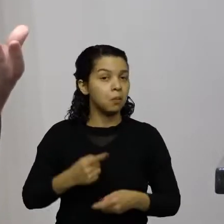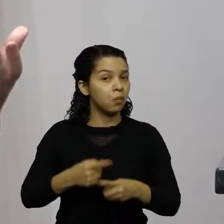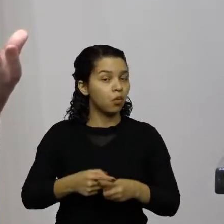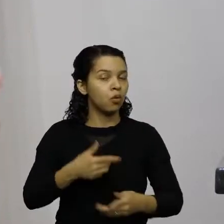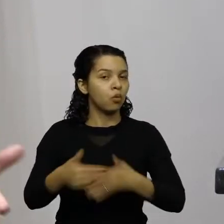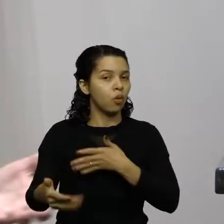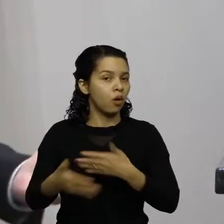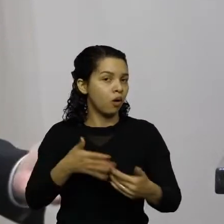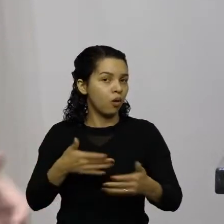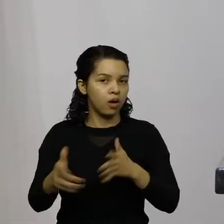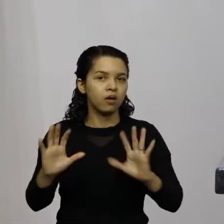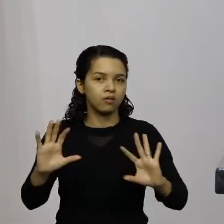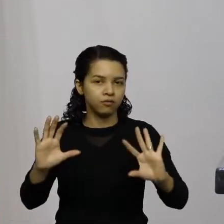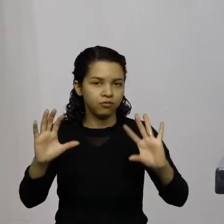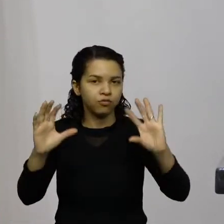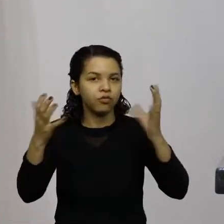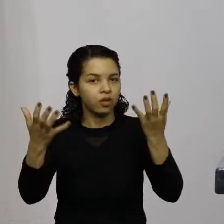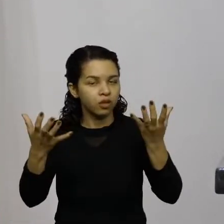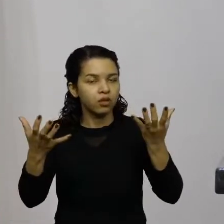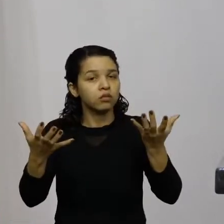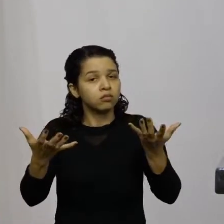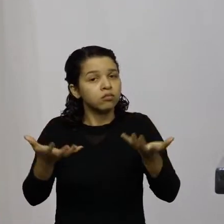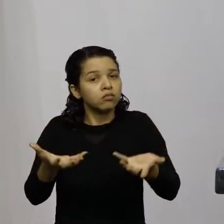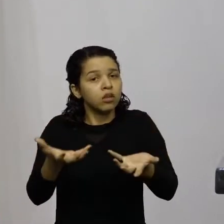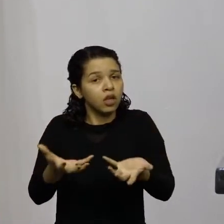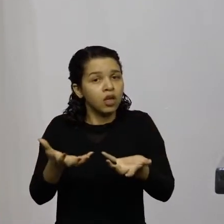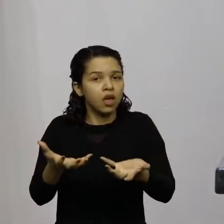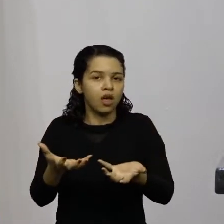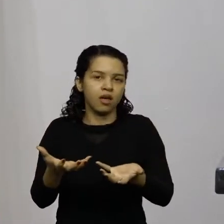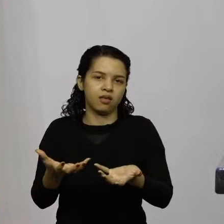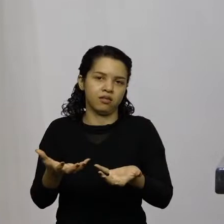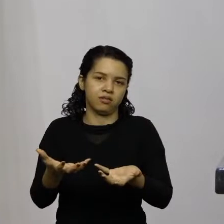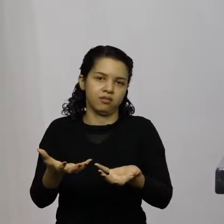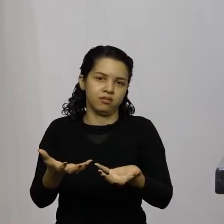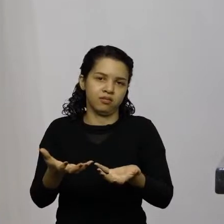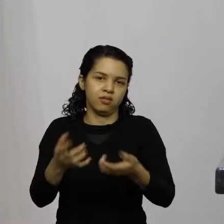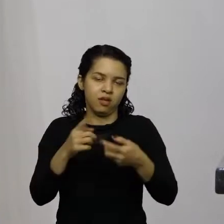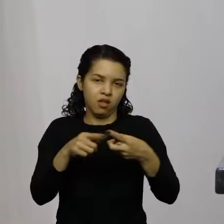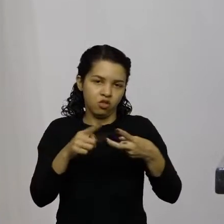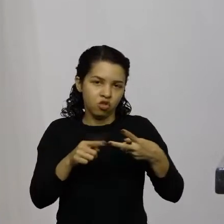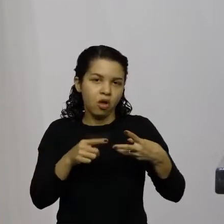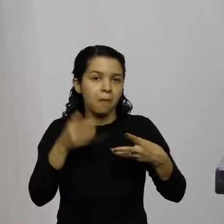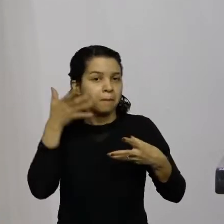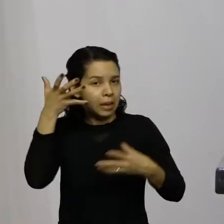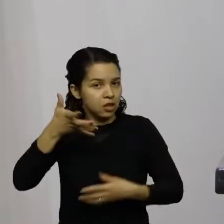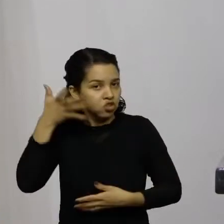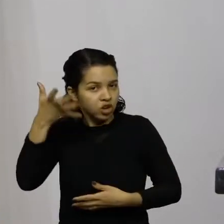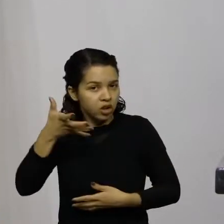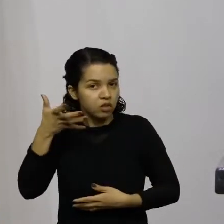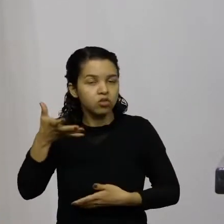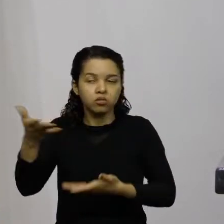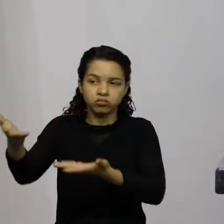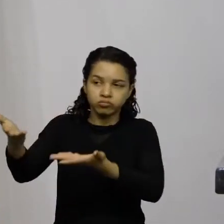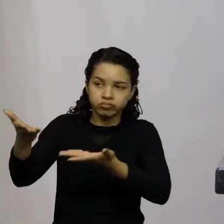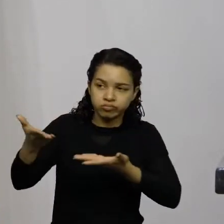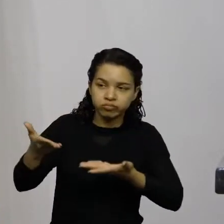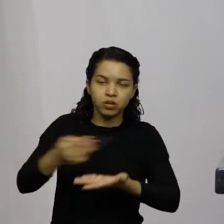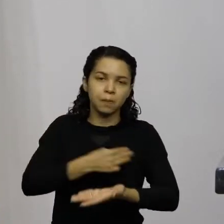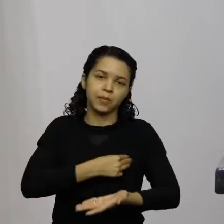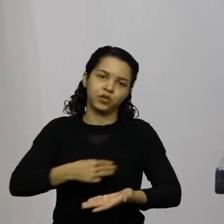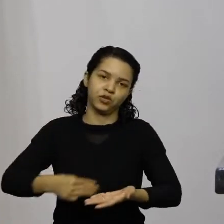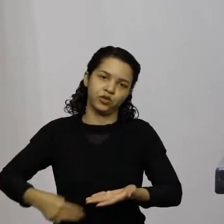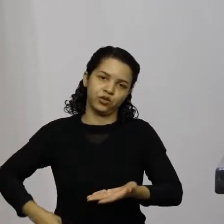gostaria de ter nos seus palestrantes um ministro do Supremo Tribunal Federal